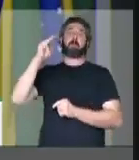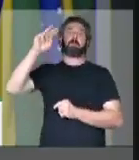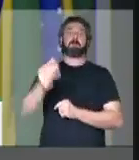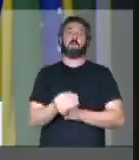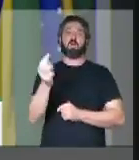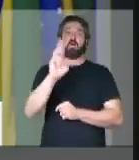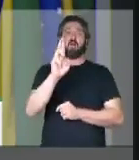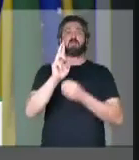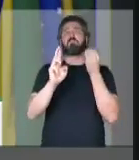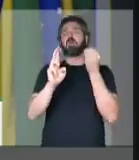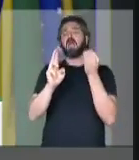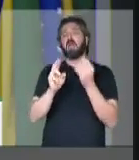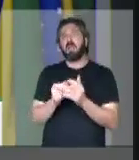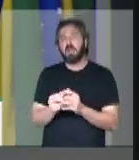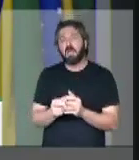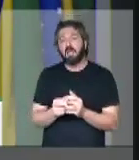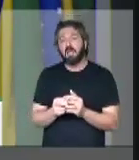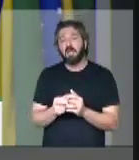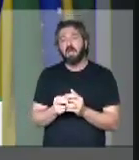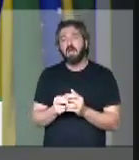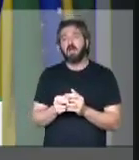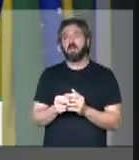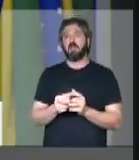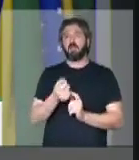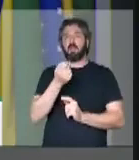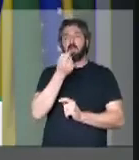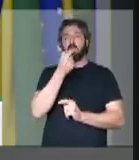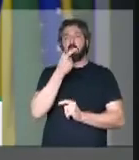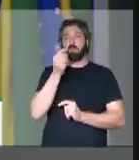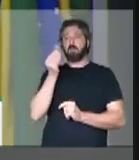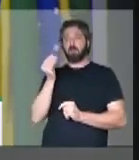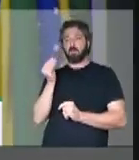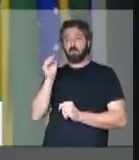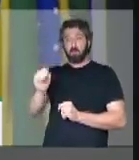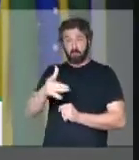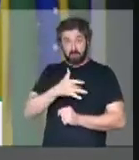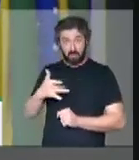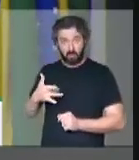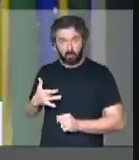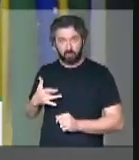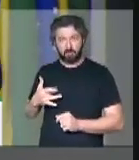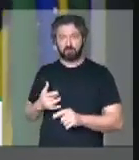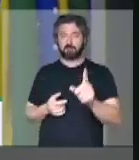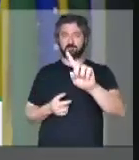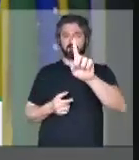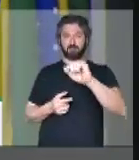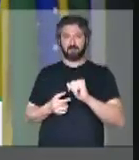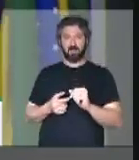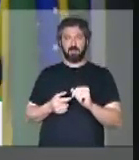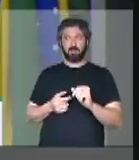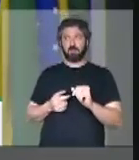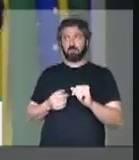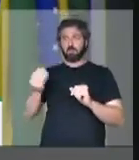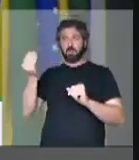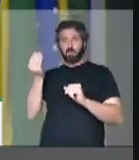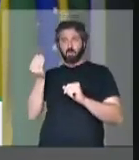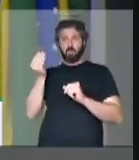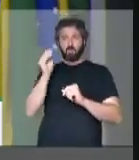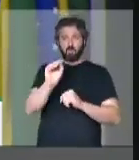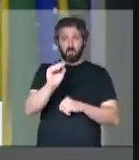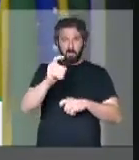de reais para quê? Para colocar remédio nos postos de saúde? Não. Para colocar